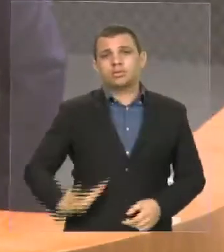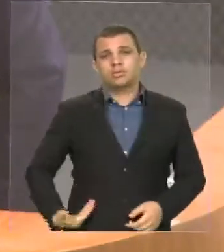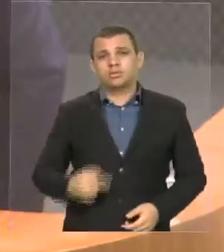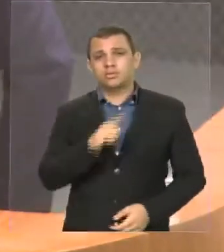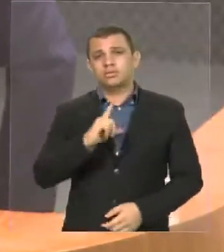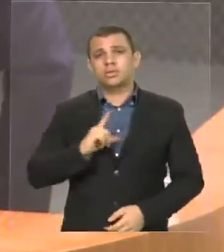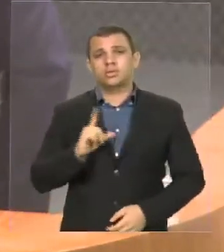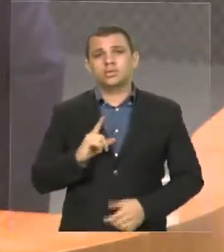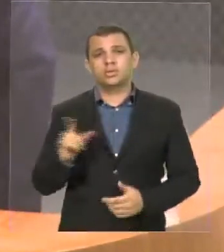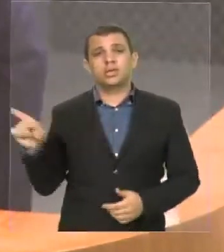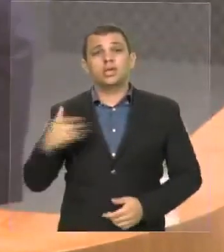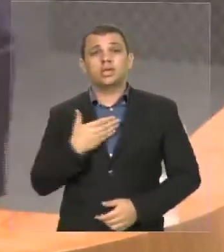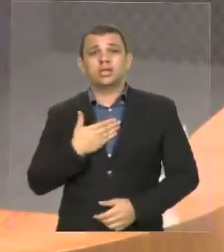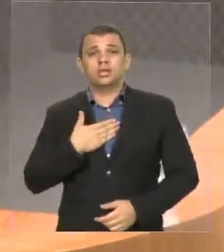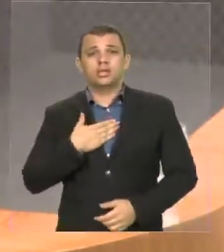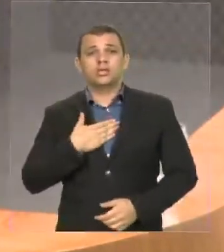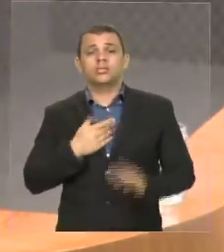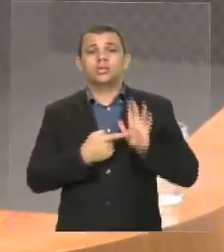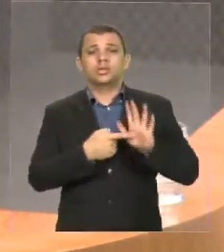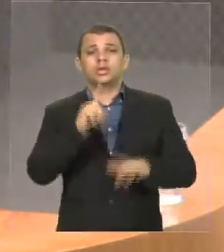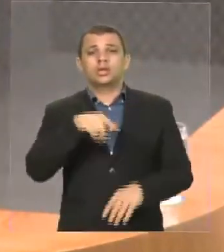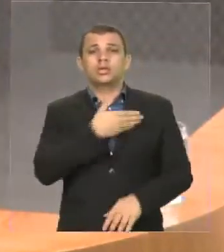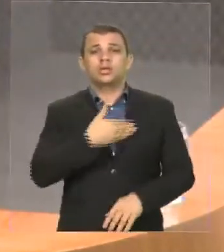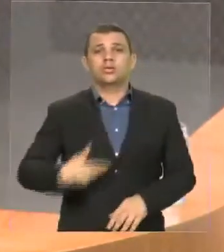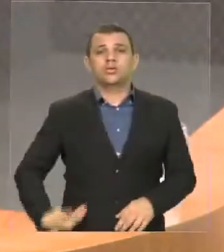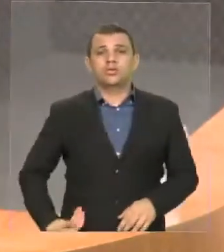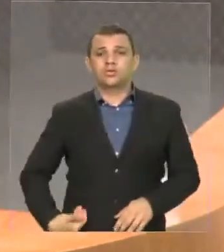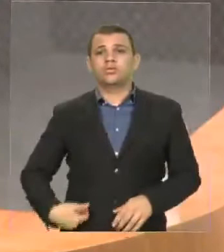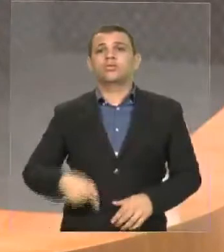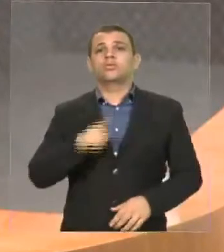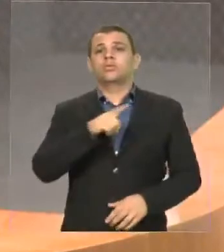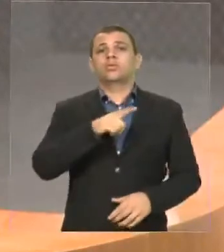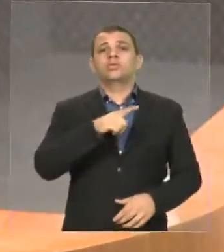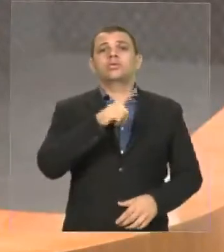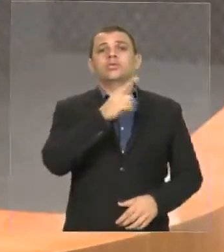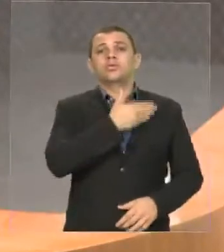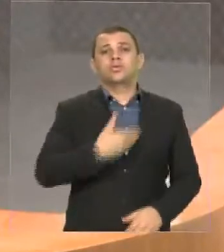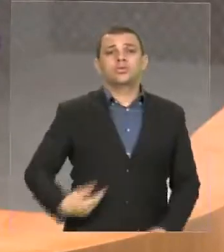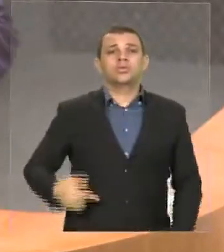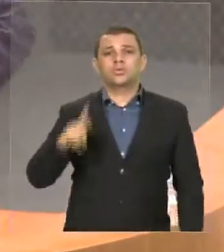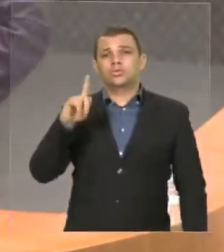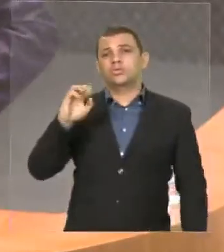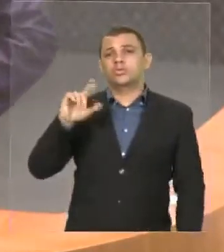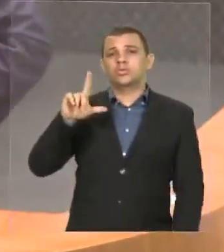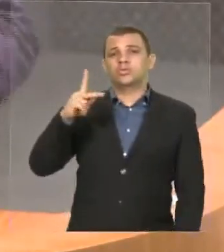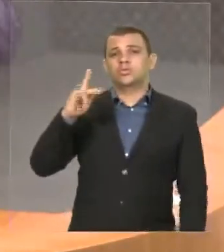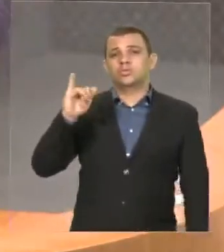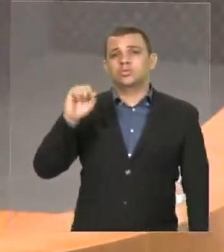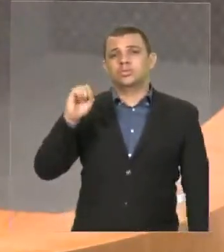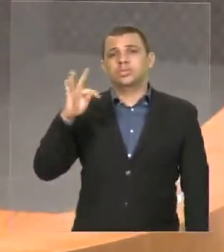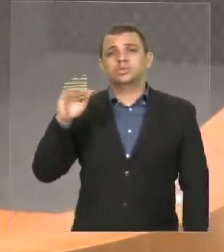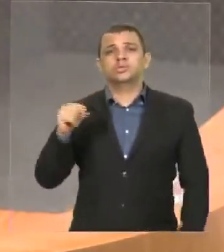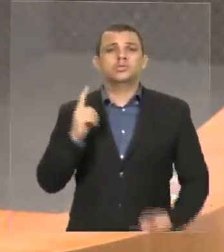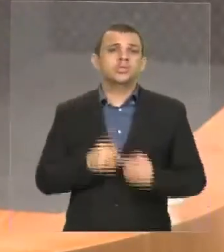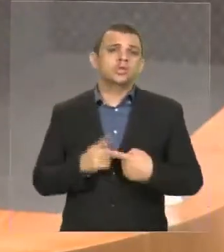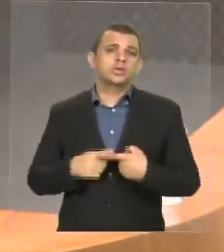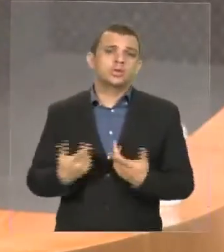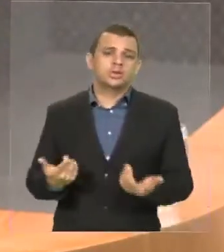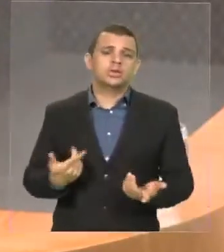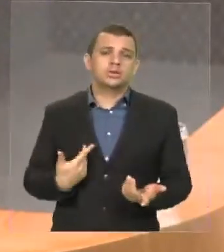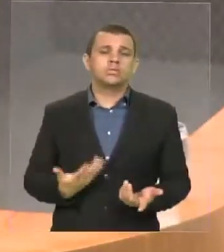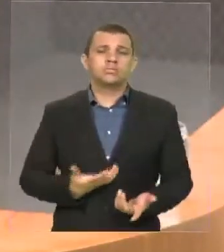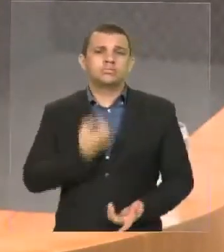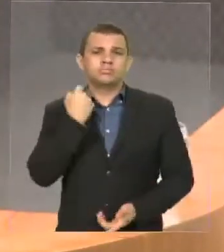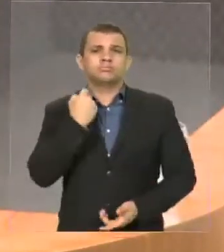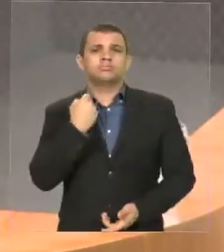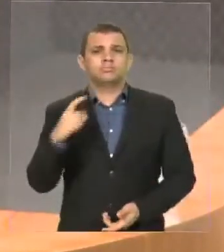chamar de governo golpista. Por quê? Senhoras e senhores, deputados e deputadas, é impressionante quando nós